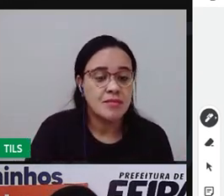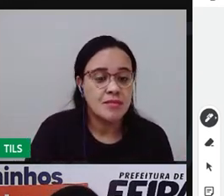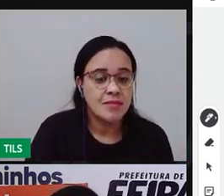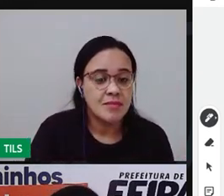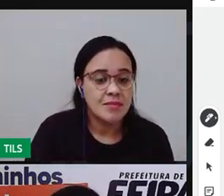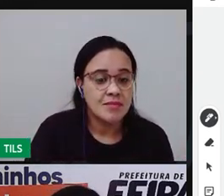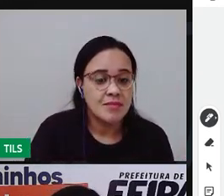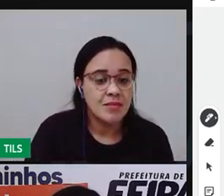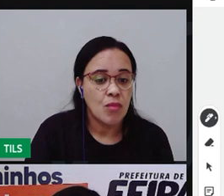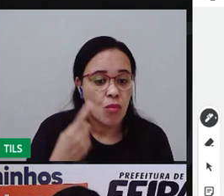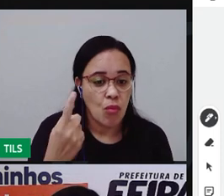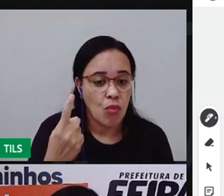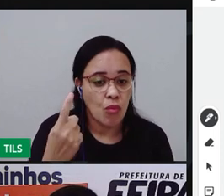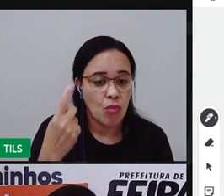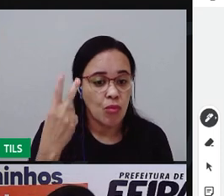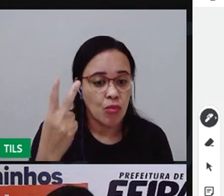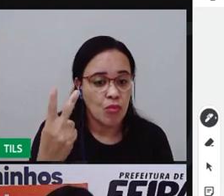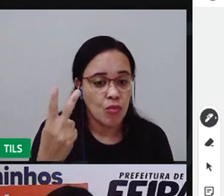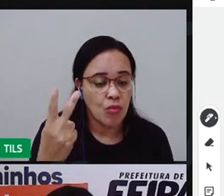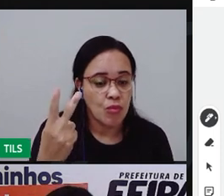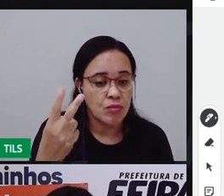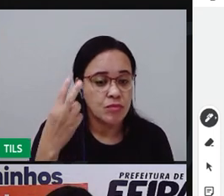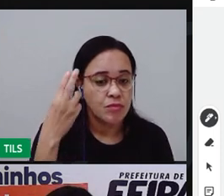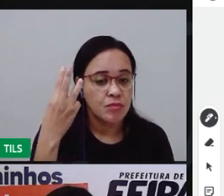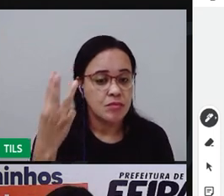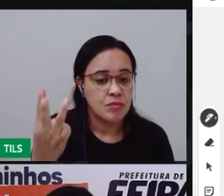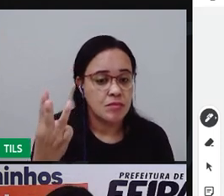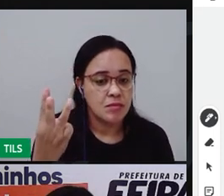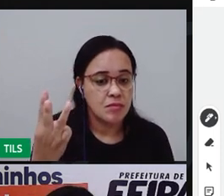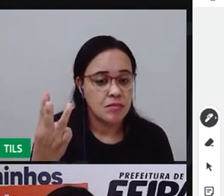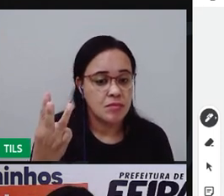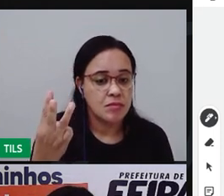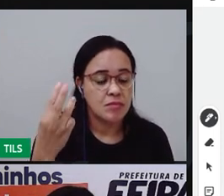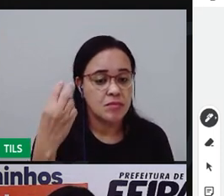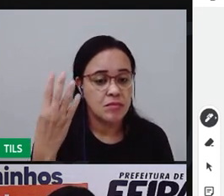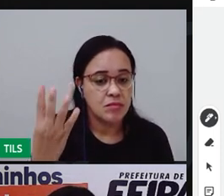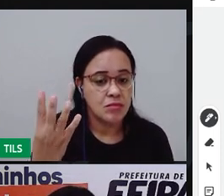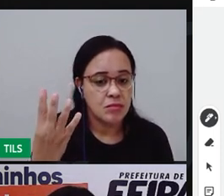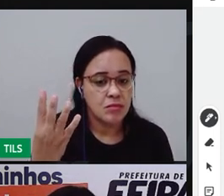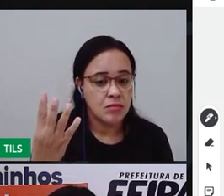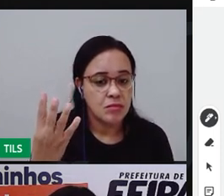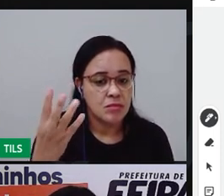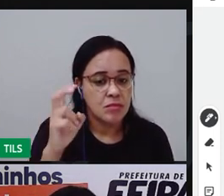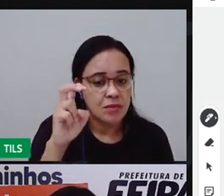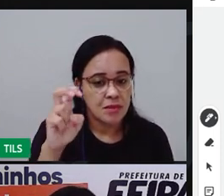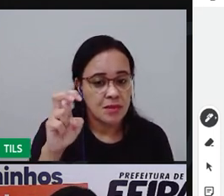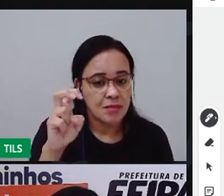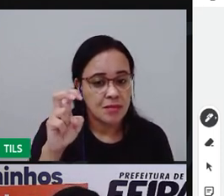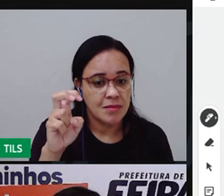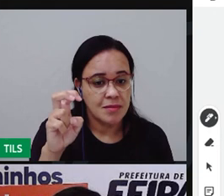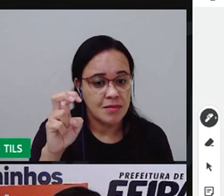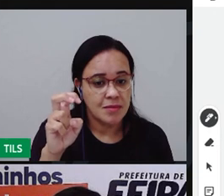Um, dois, três, quatro, cinco.